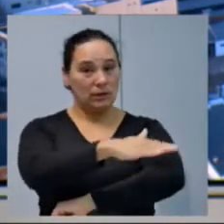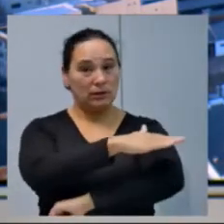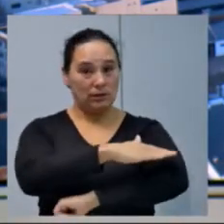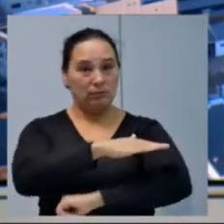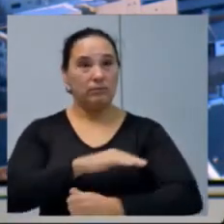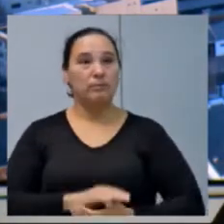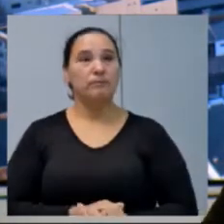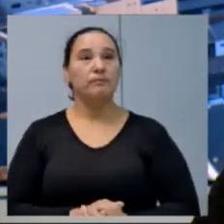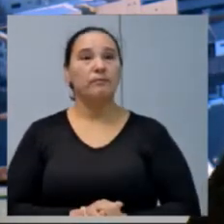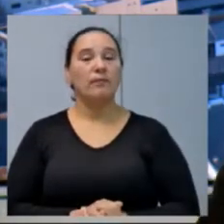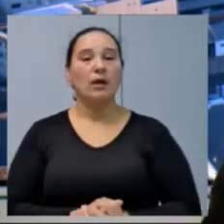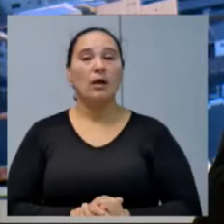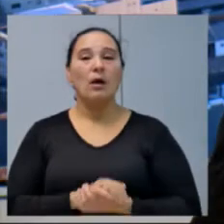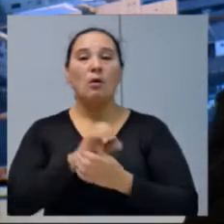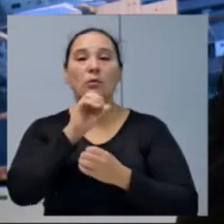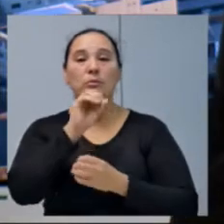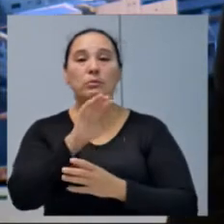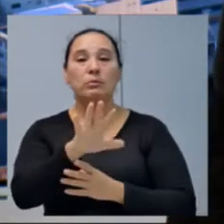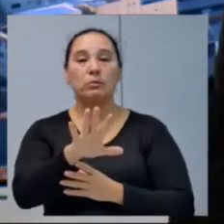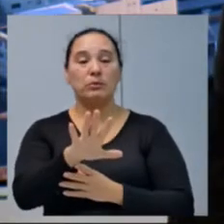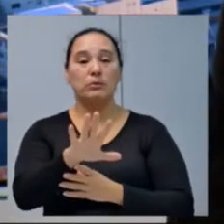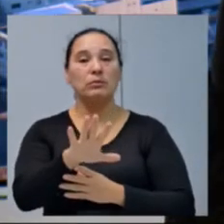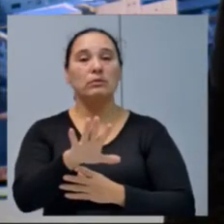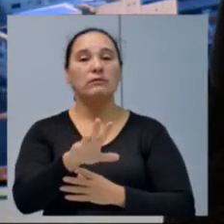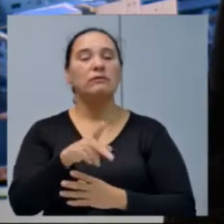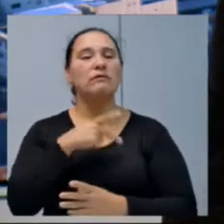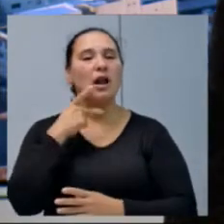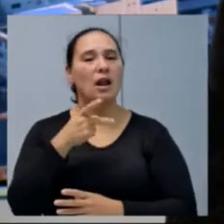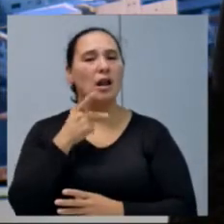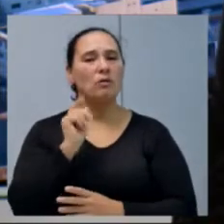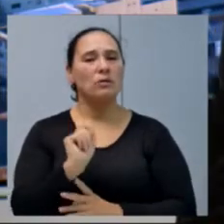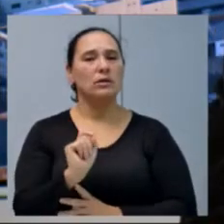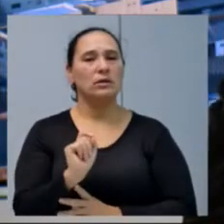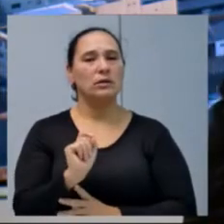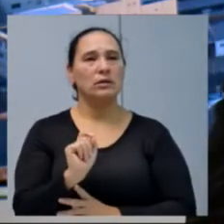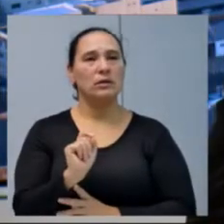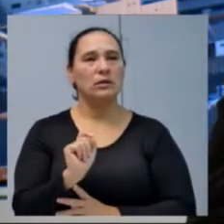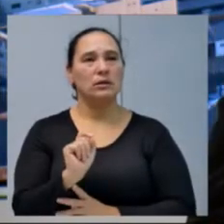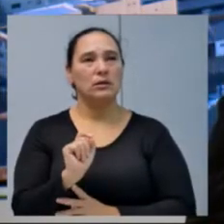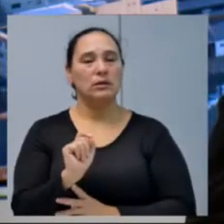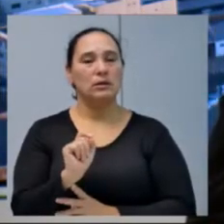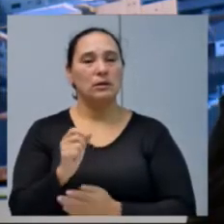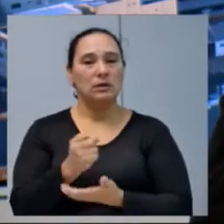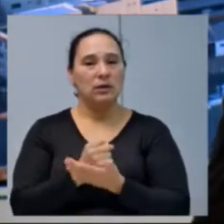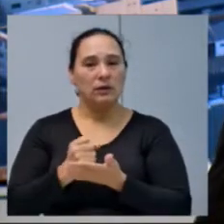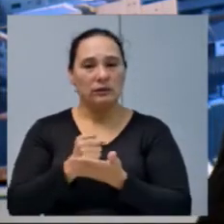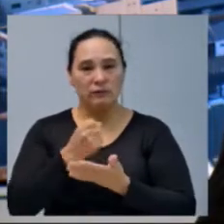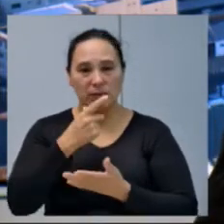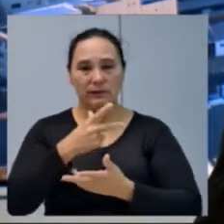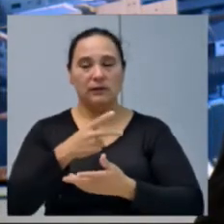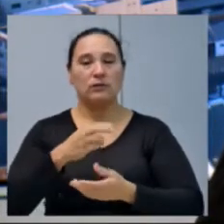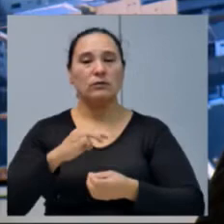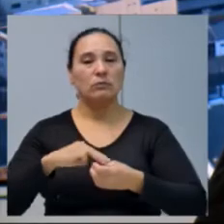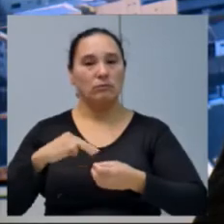Uma assopradinha também em relação à farmácia do município.